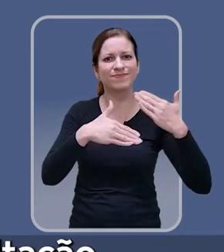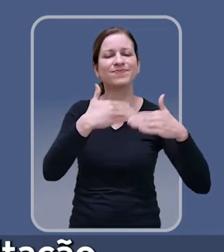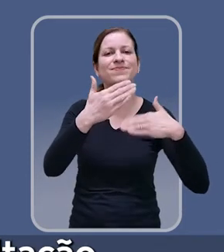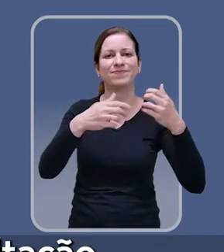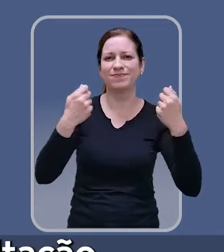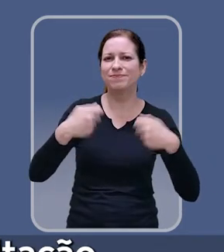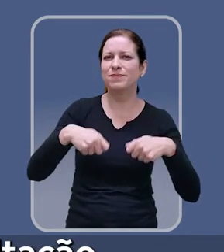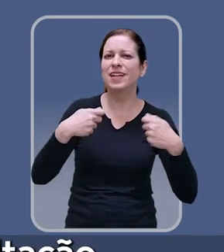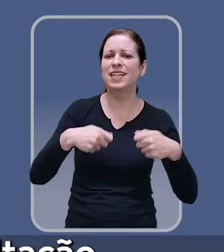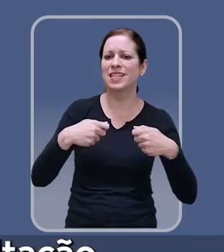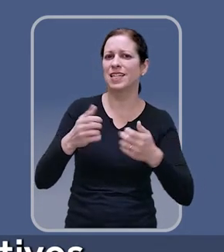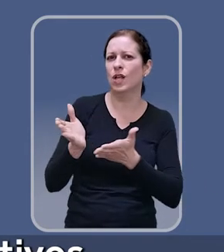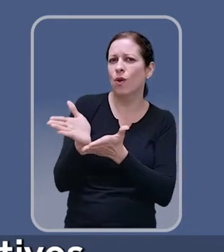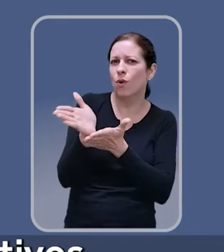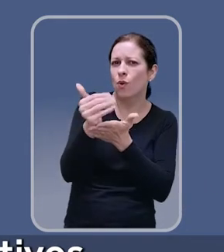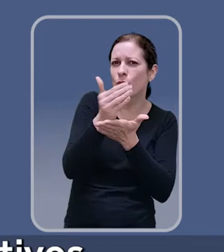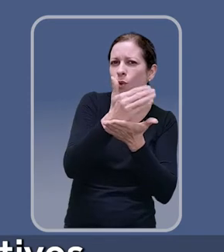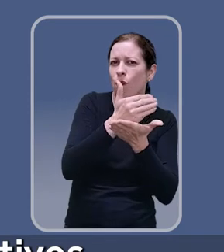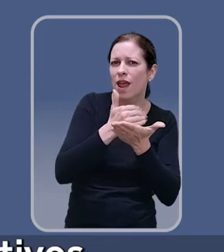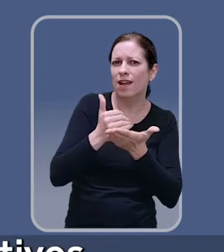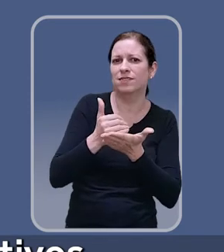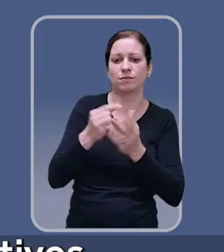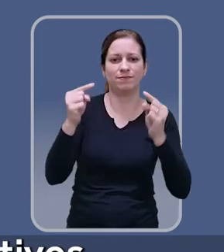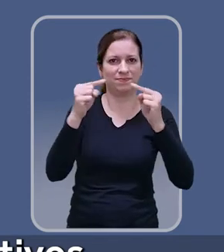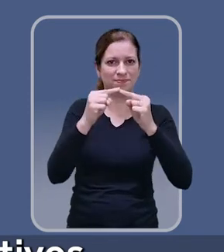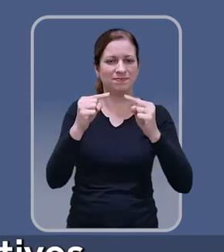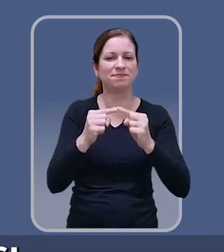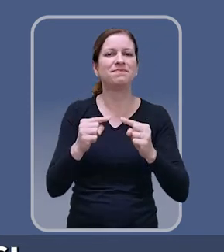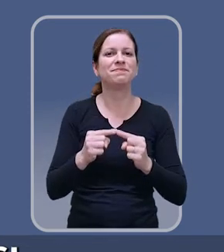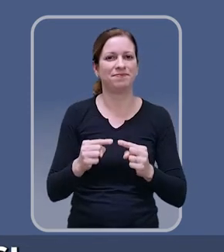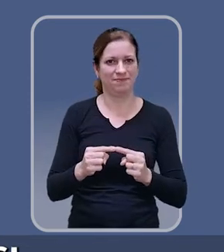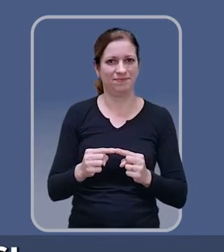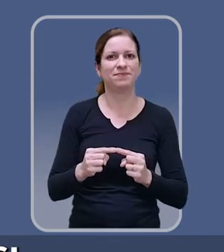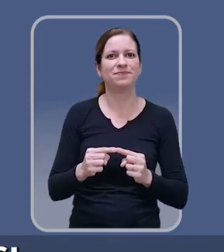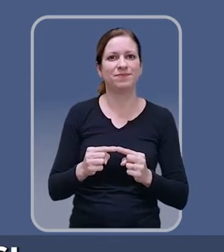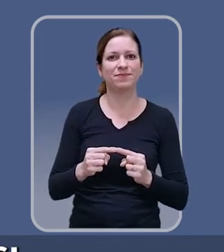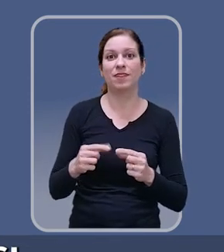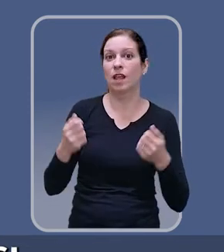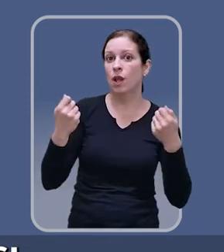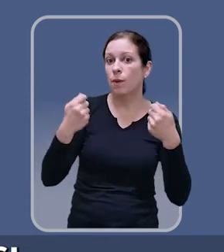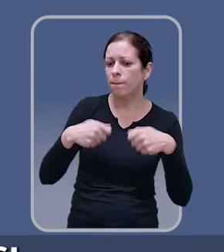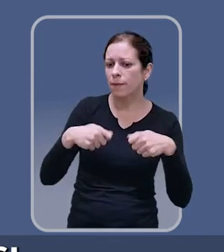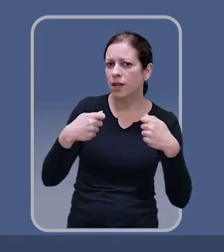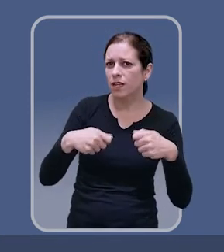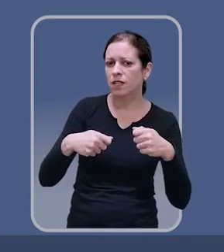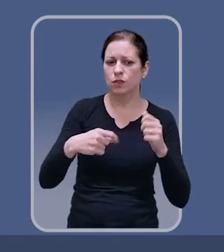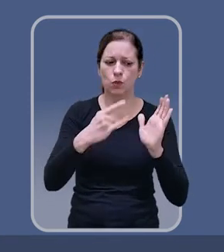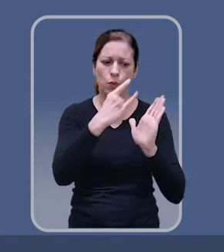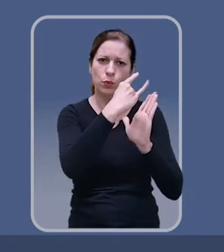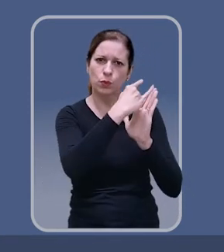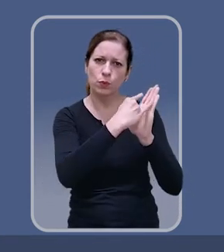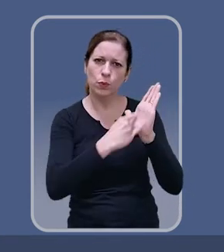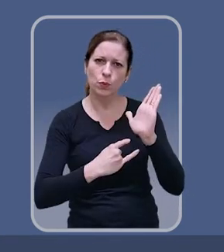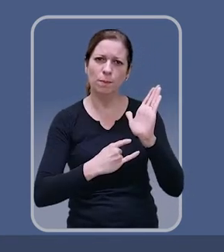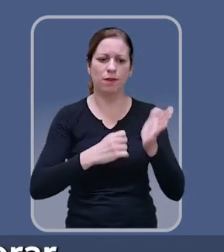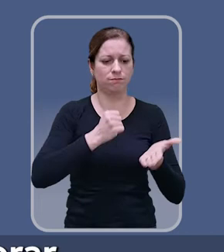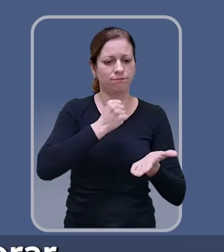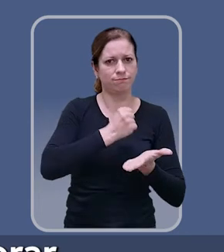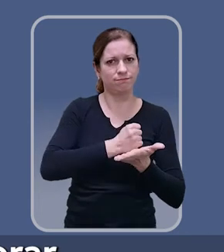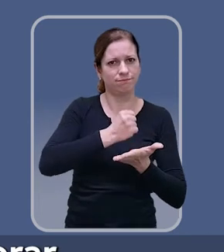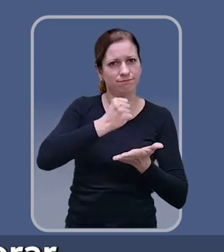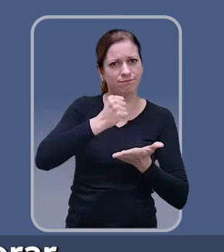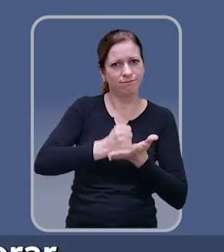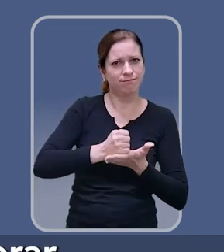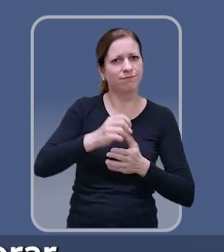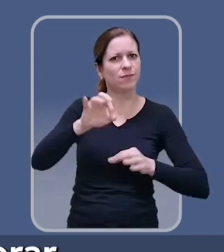é uma facilitação e uma ampliação da política de incentivos, desde que seja a partir de trocas, o que o bairro precisa, os